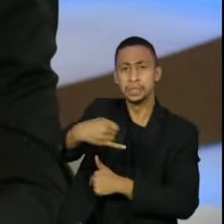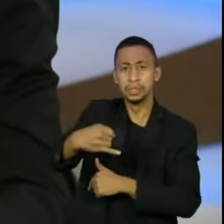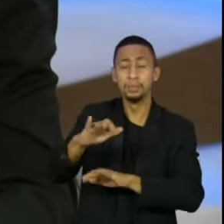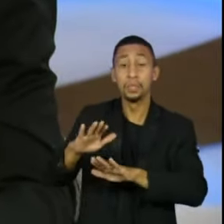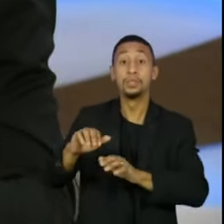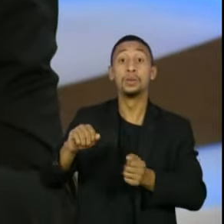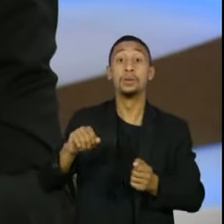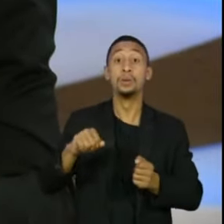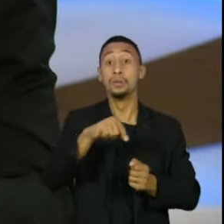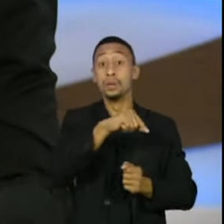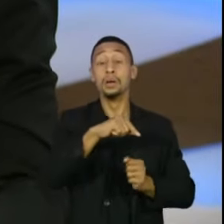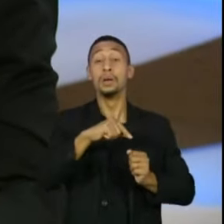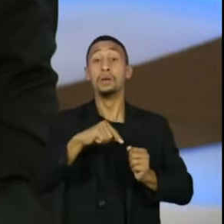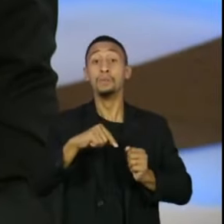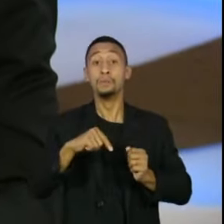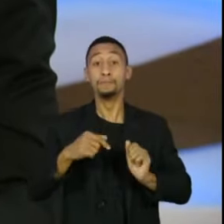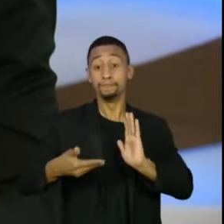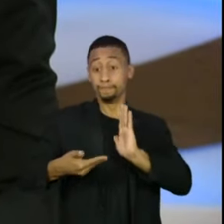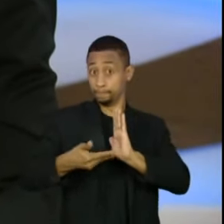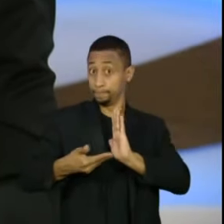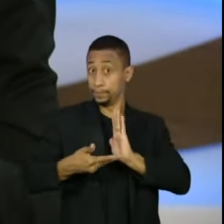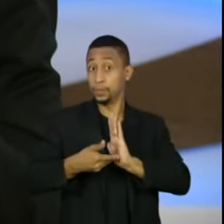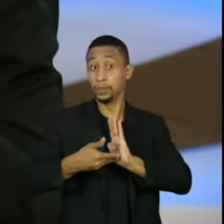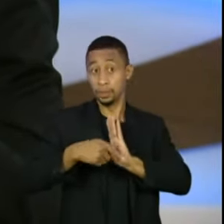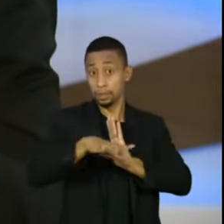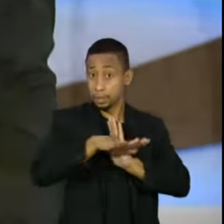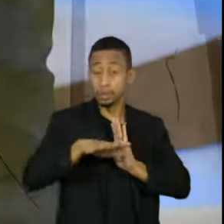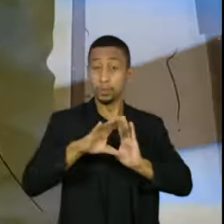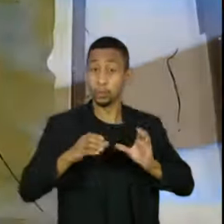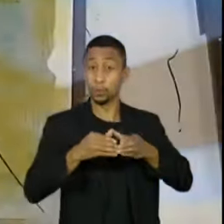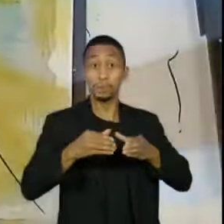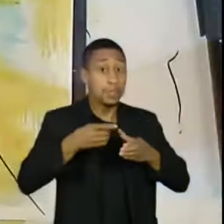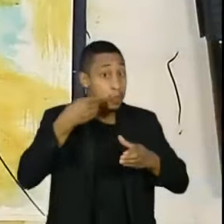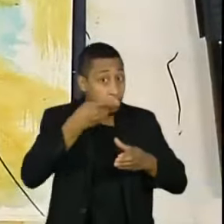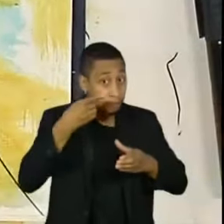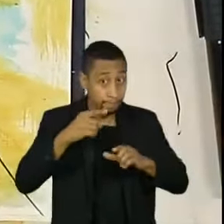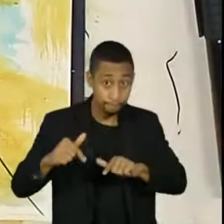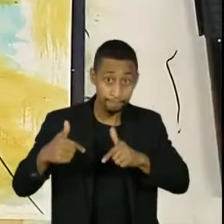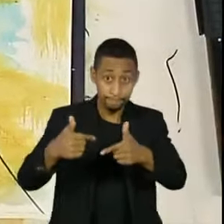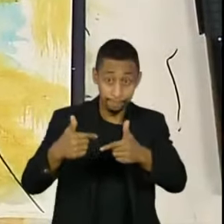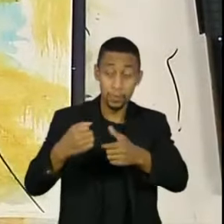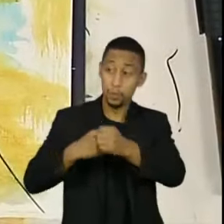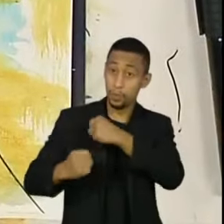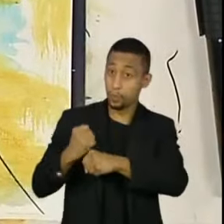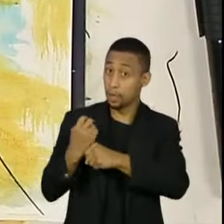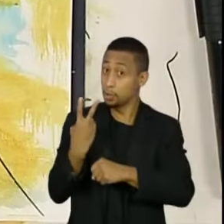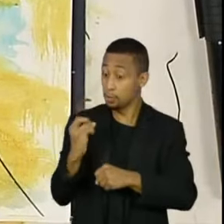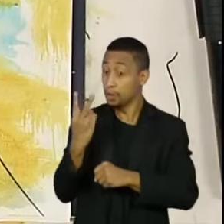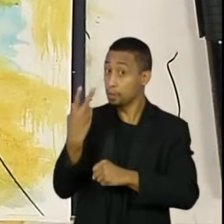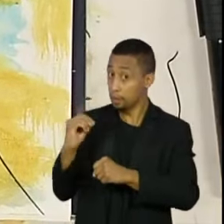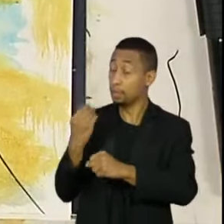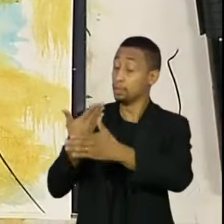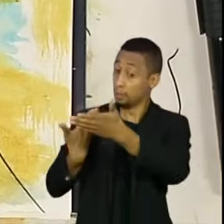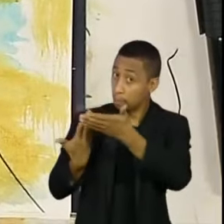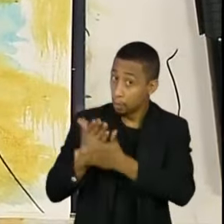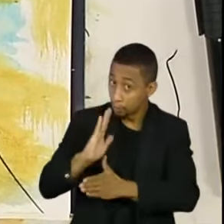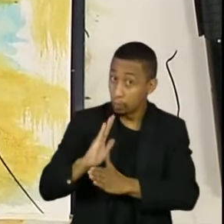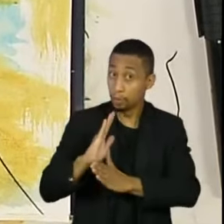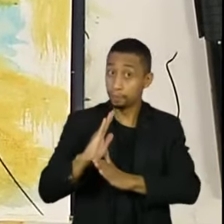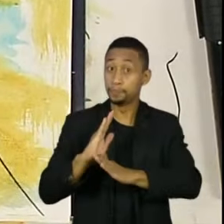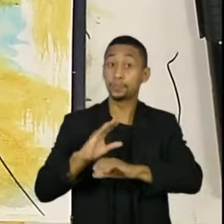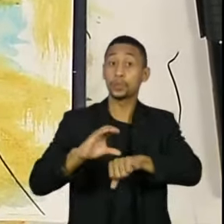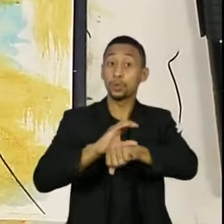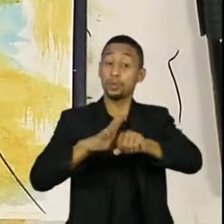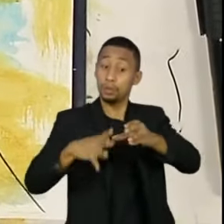do Congresso Nacional nessa defesa de estados e municípios. Quando em 2020 aprovamos uma proposta de emenda à Constituição, aprovamos